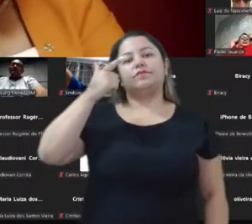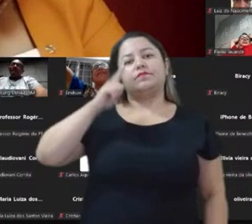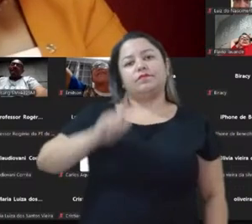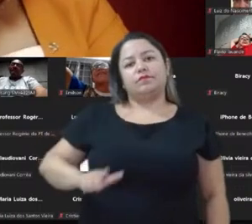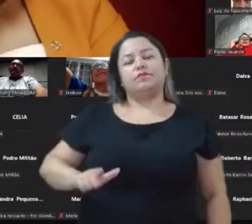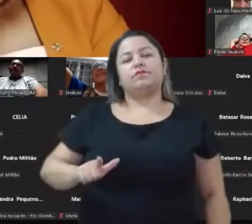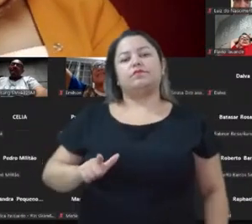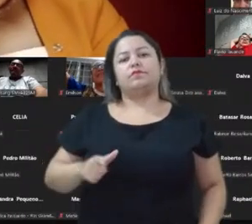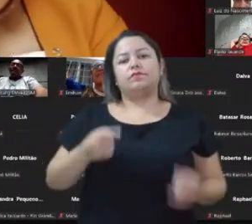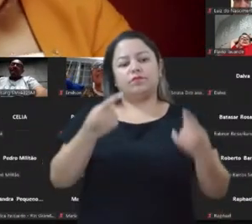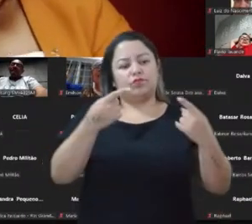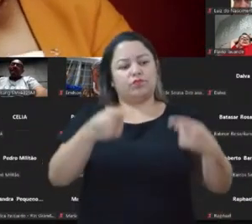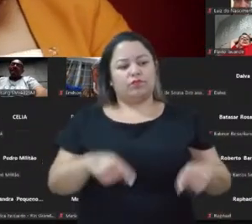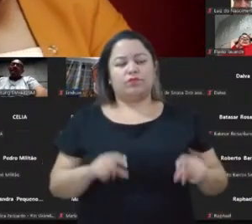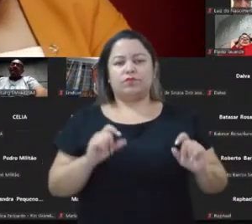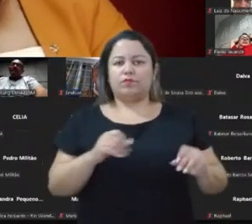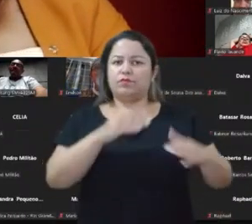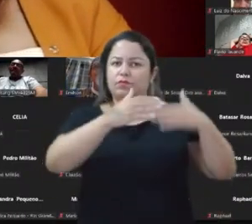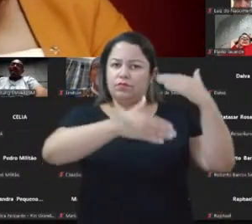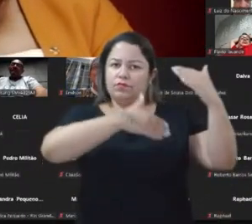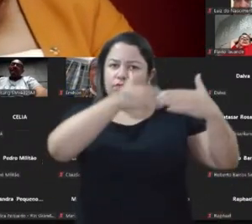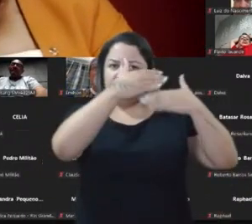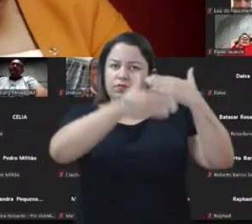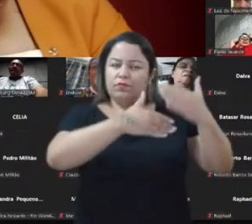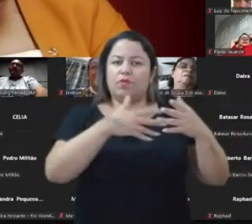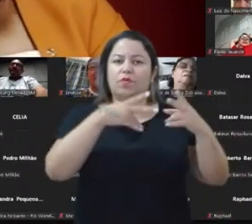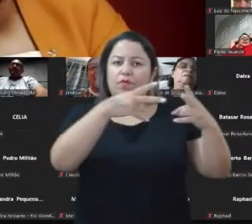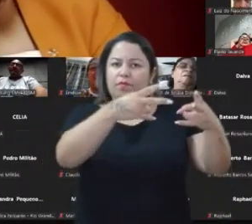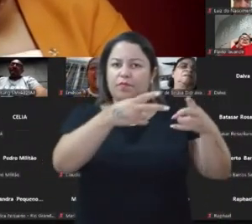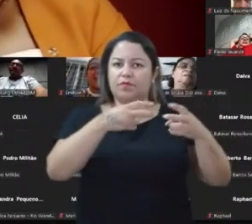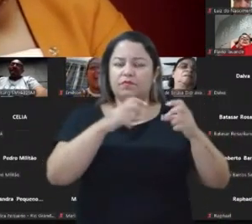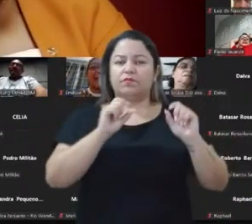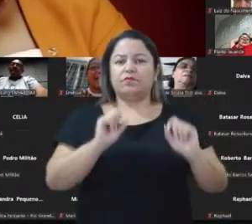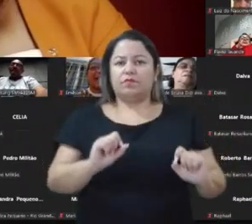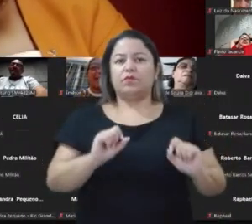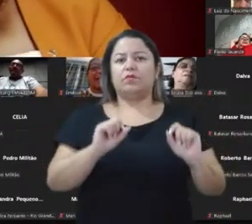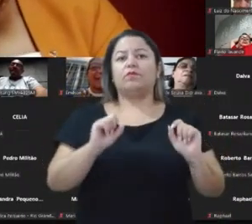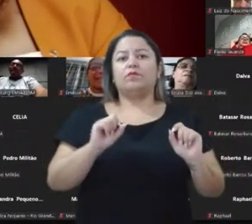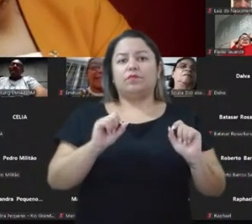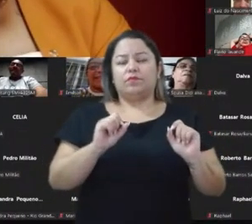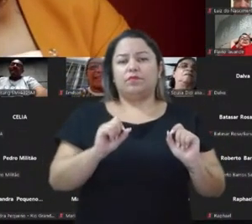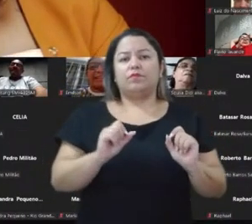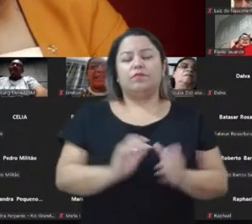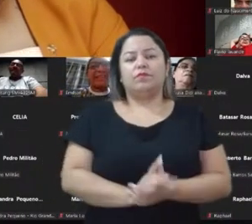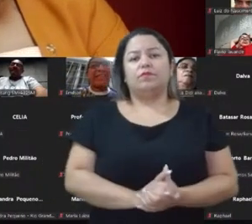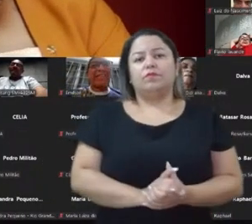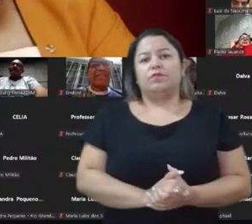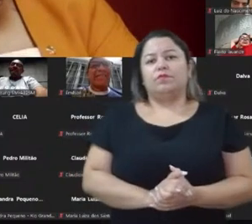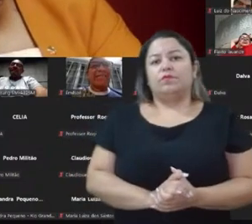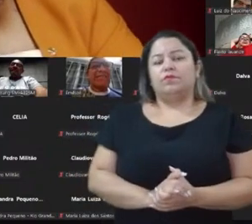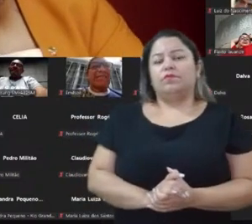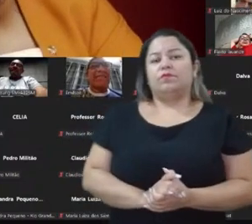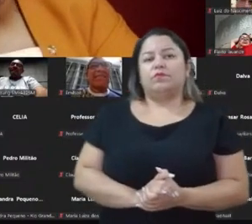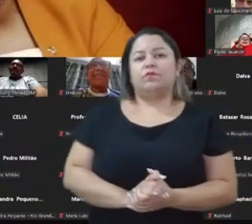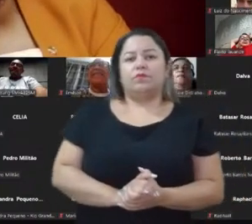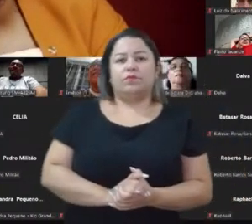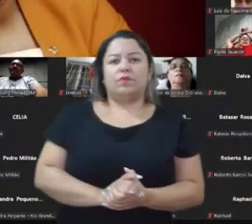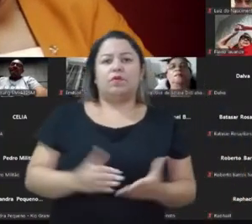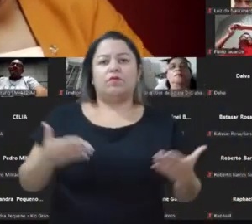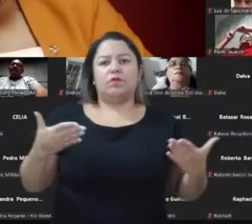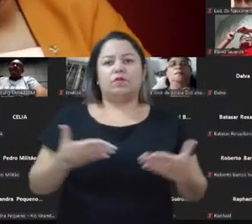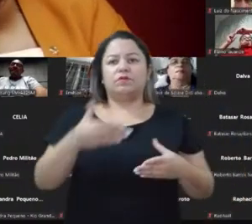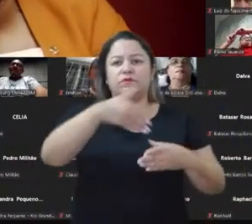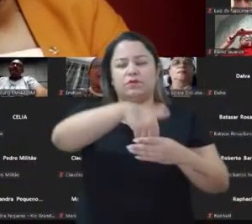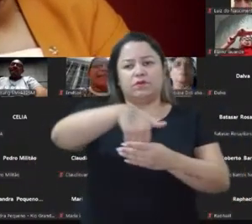campo político desenvolver. Eu percebi isso na minha realidade mesmo, no meu dia a dia. Agora, nessa eleição,